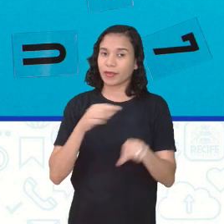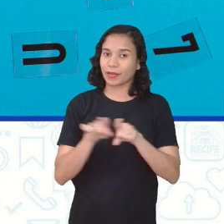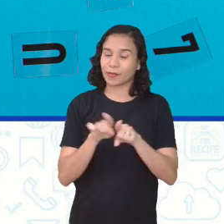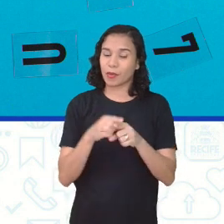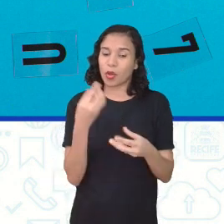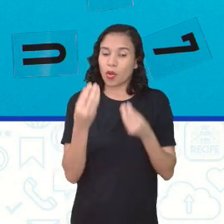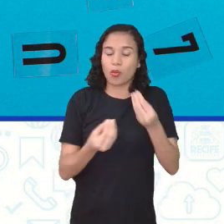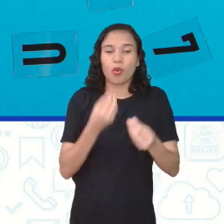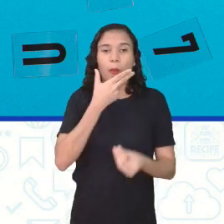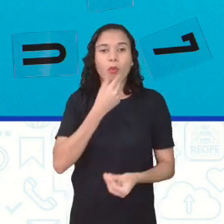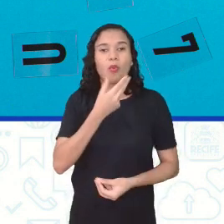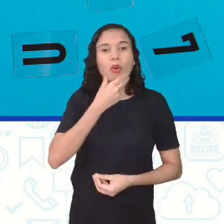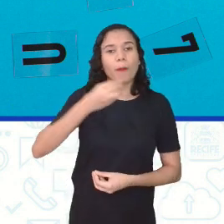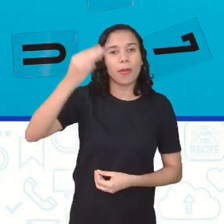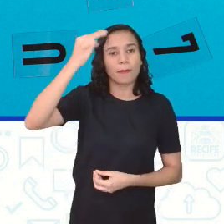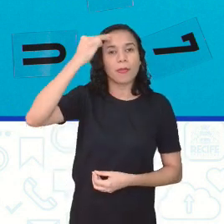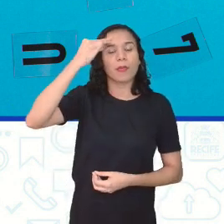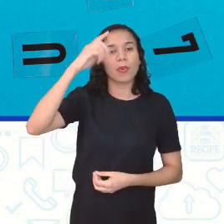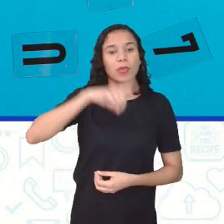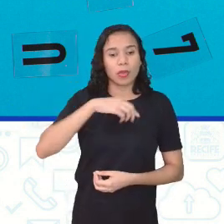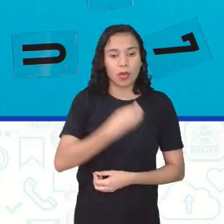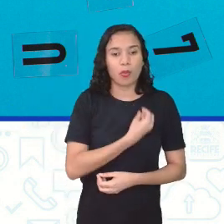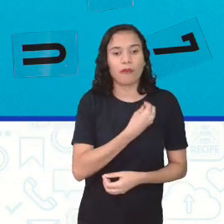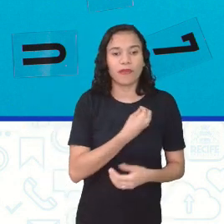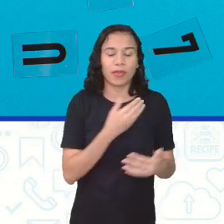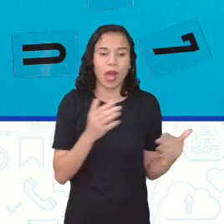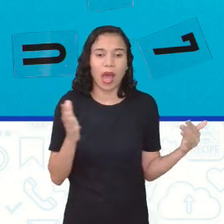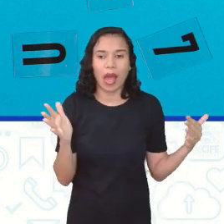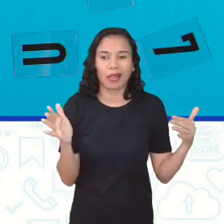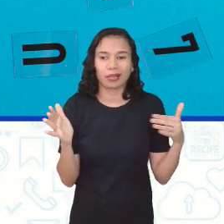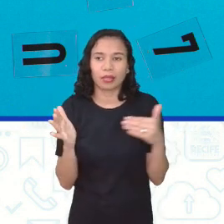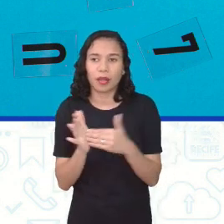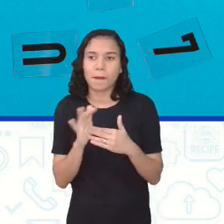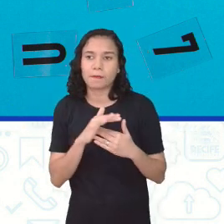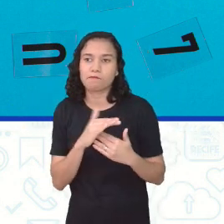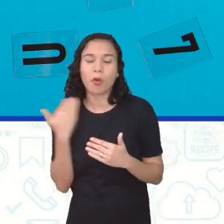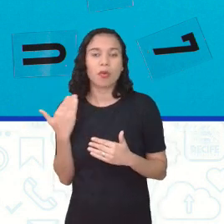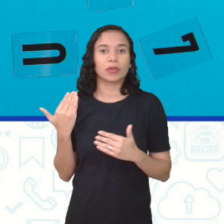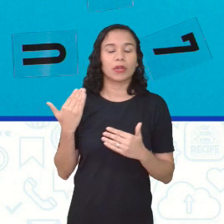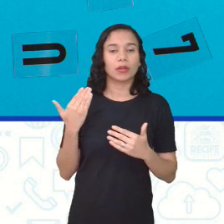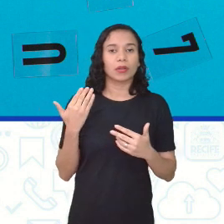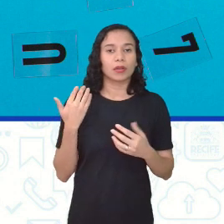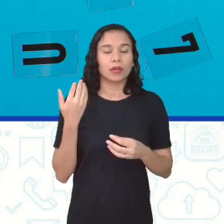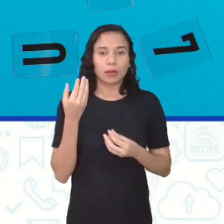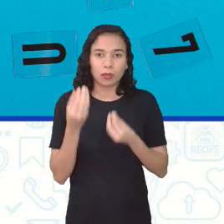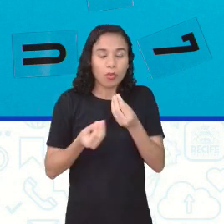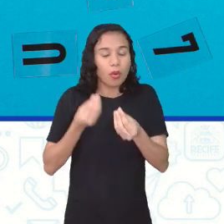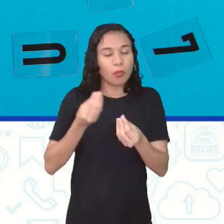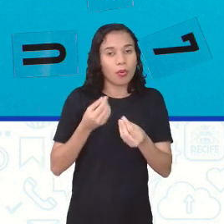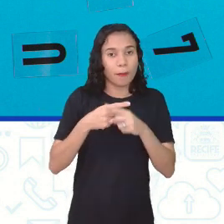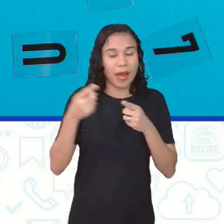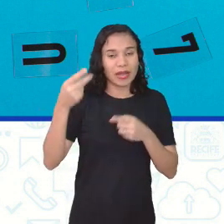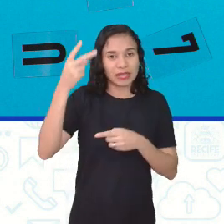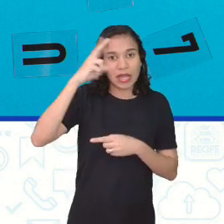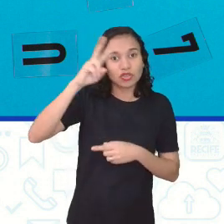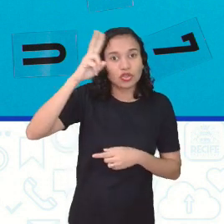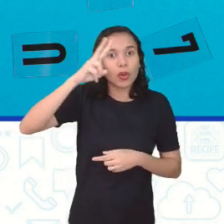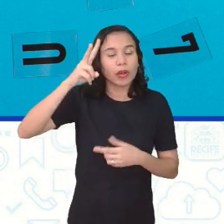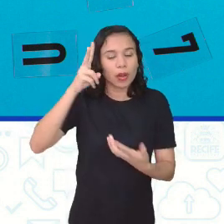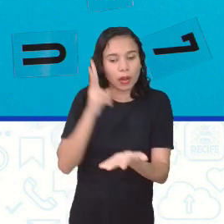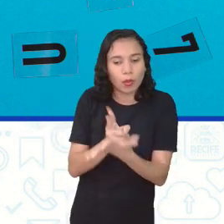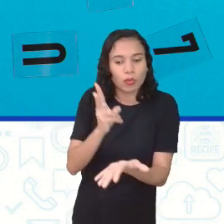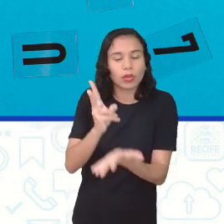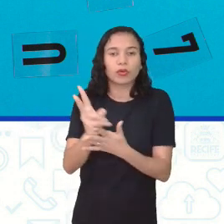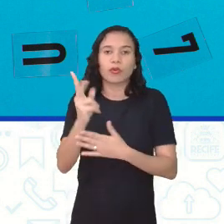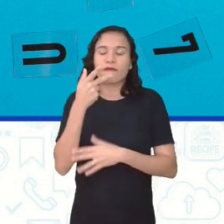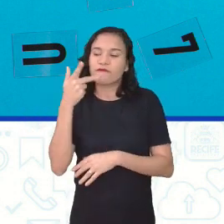-memória, ele tinha uma vida útil que chega ao fim, né? Que é um homem, Exatamente. Mas aí, essas histórias, elas continuam sendo